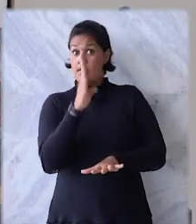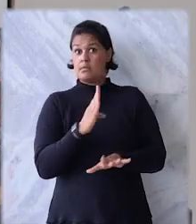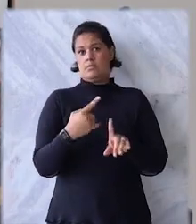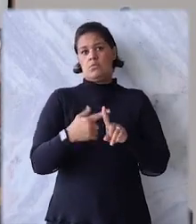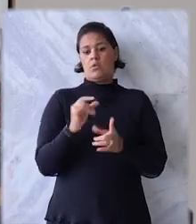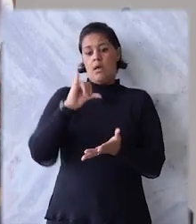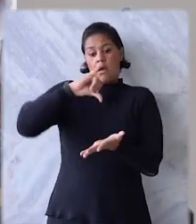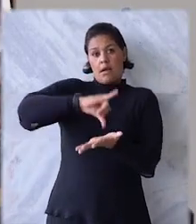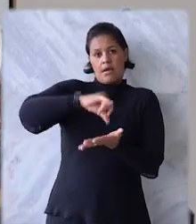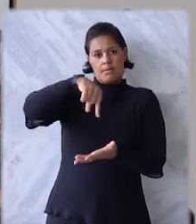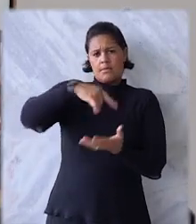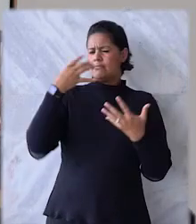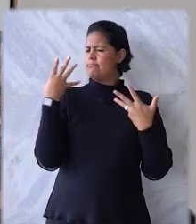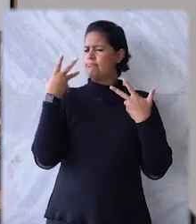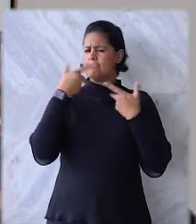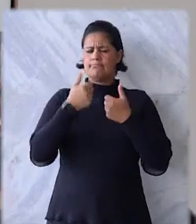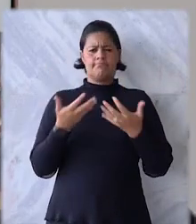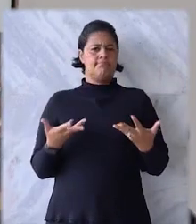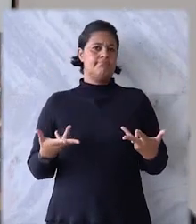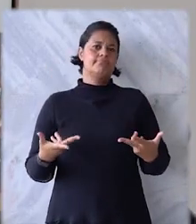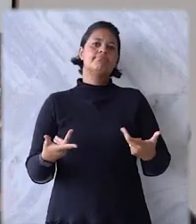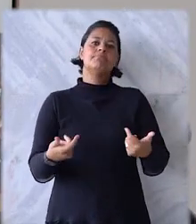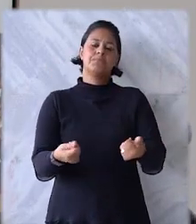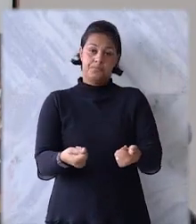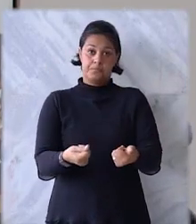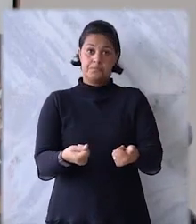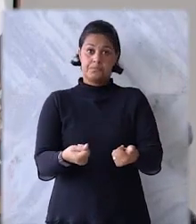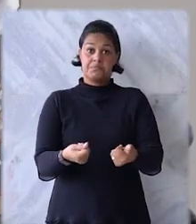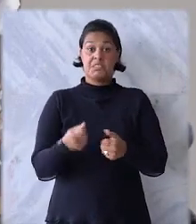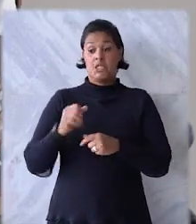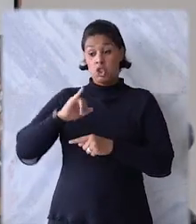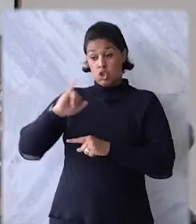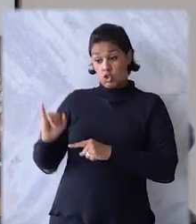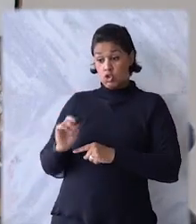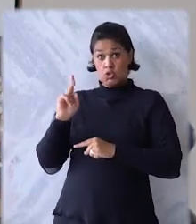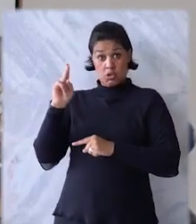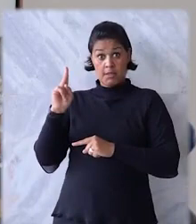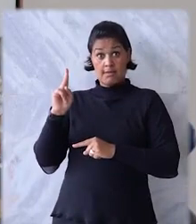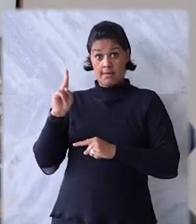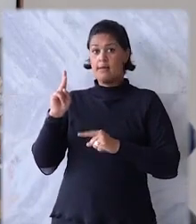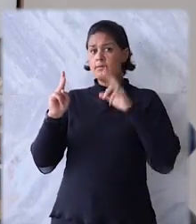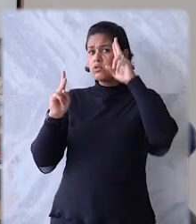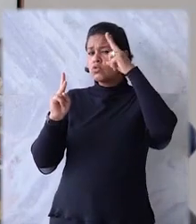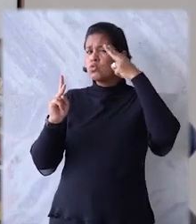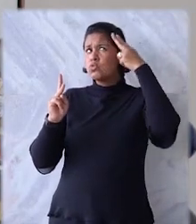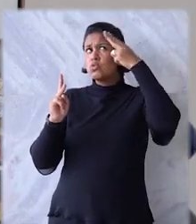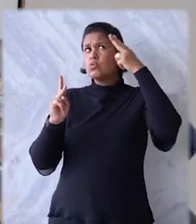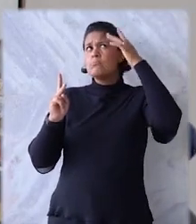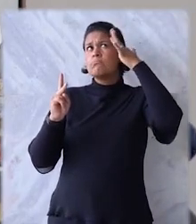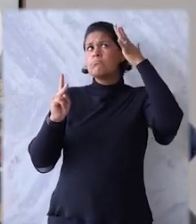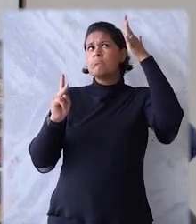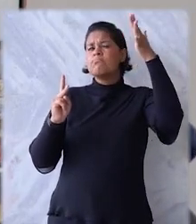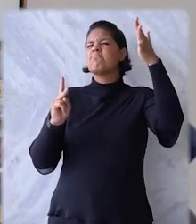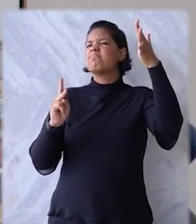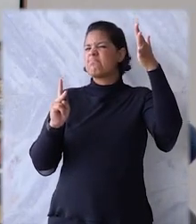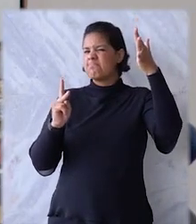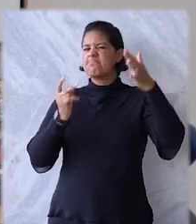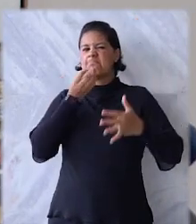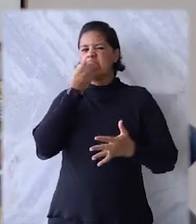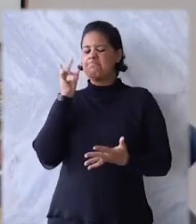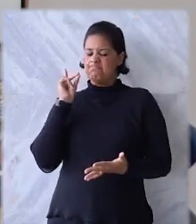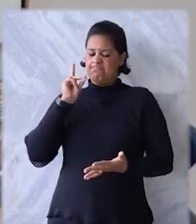nação brasileira por ter uma capital tão linda como é a nossa capital. Esse sonho foi cumprido. JK